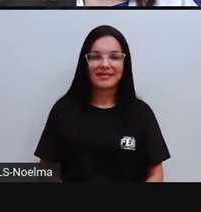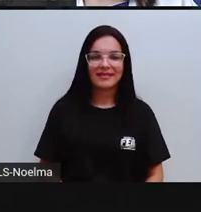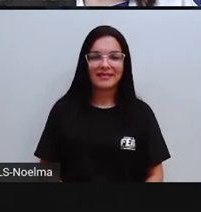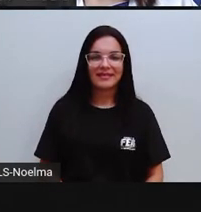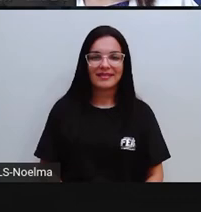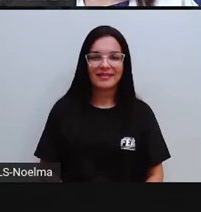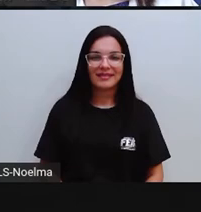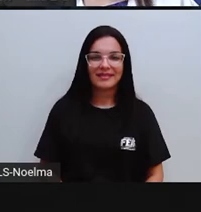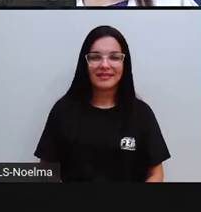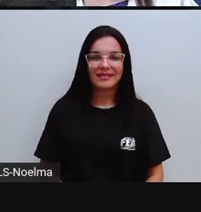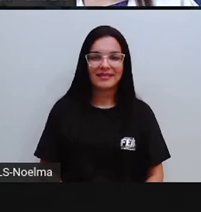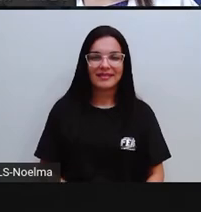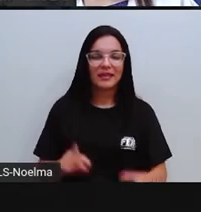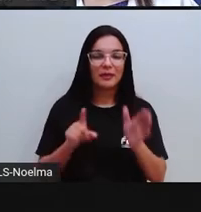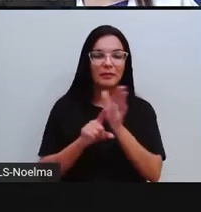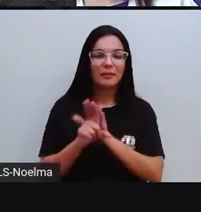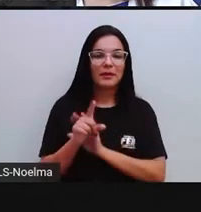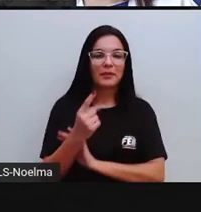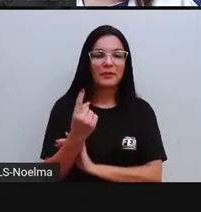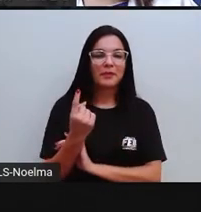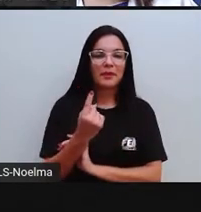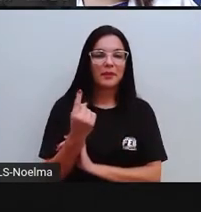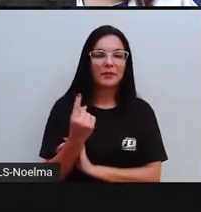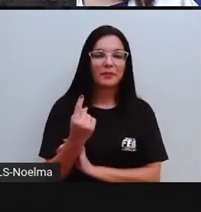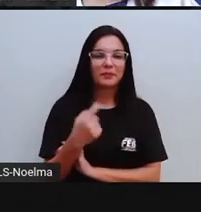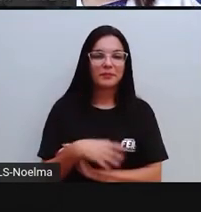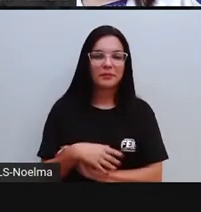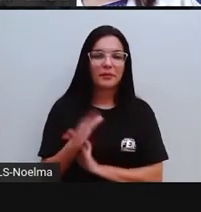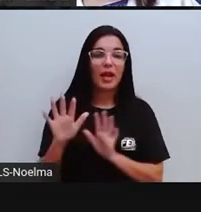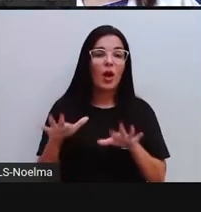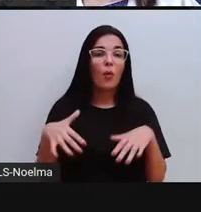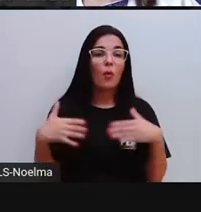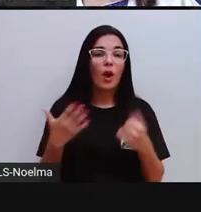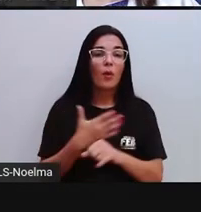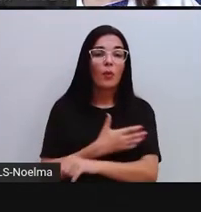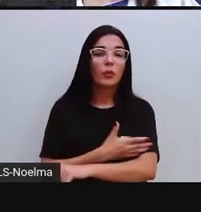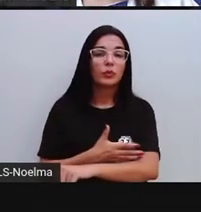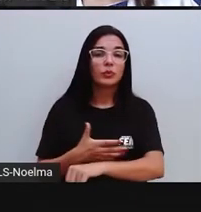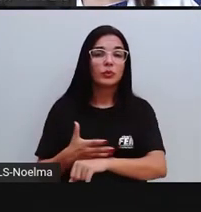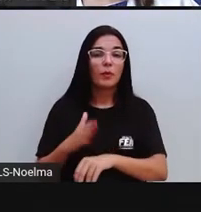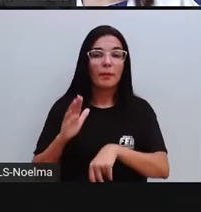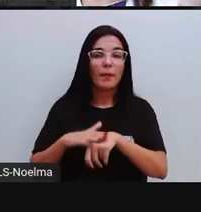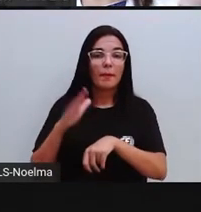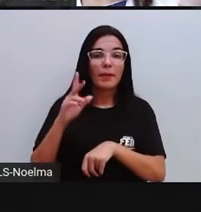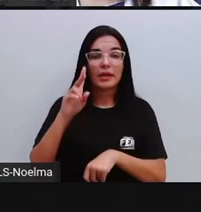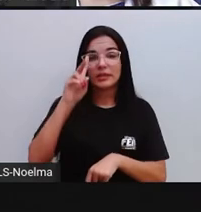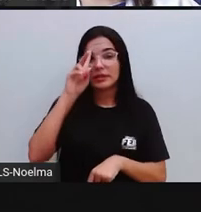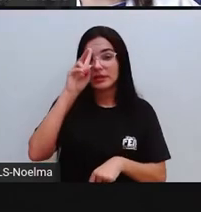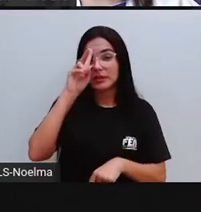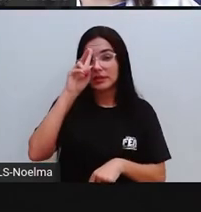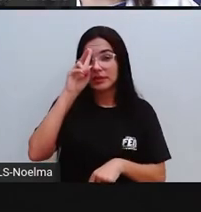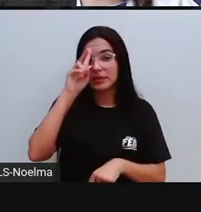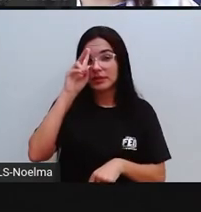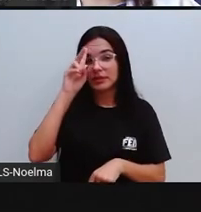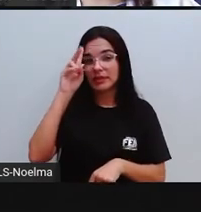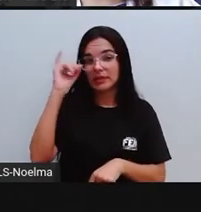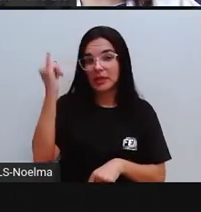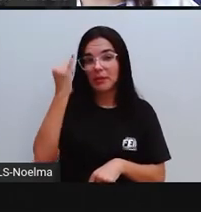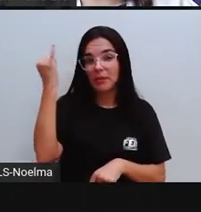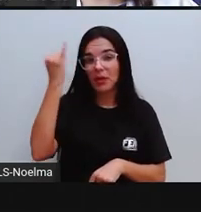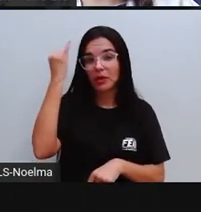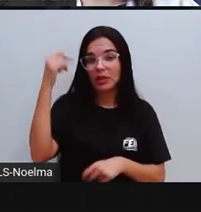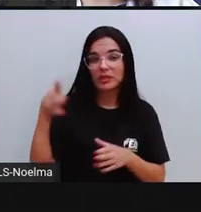Então, olha lá, preparem-se. Qual o costume mais importante herdado pelos